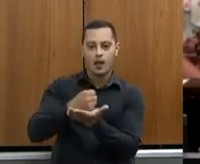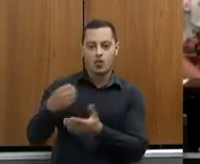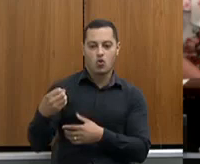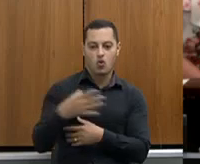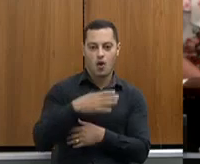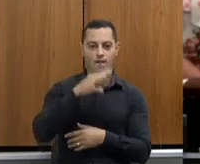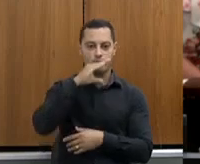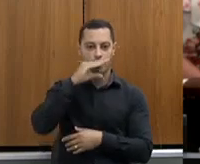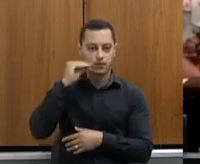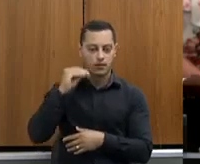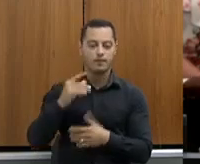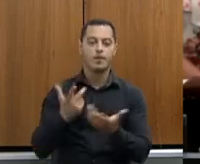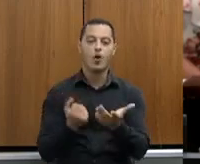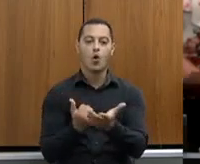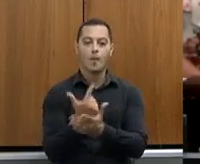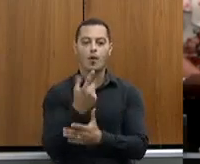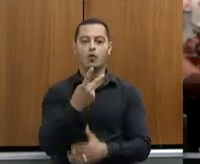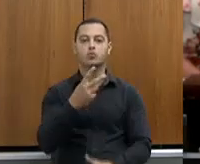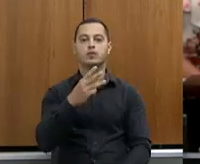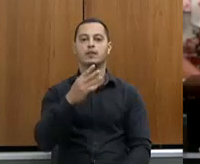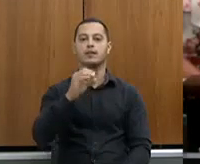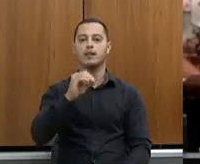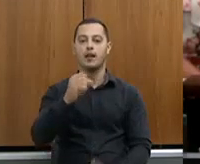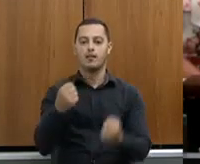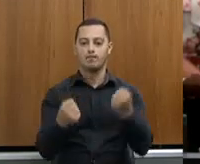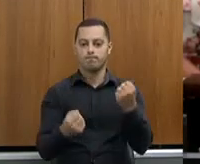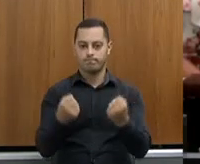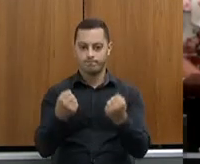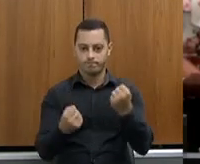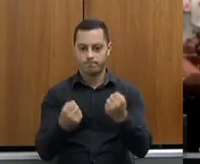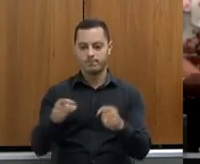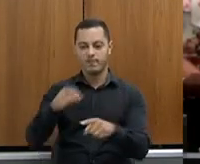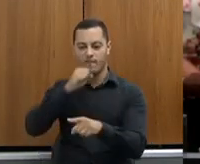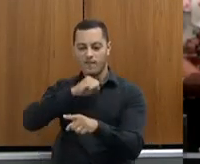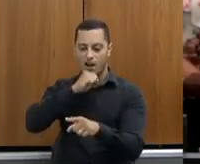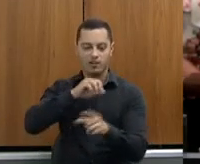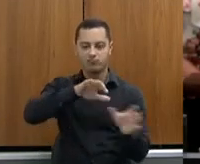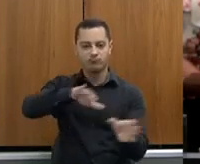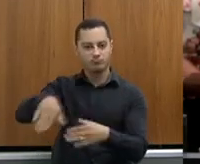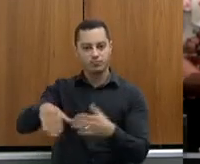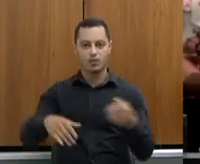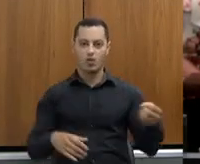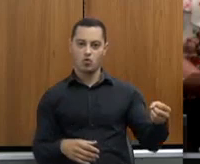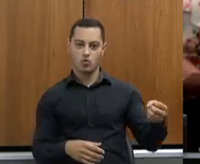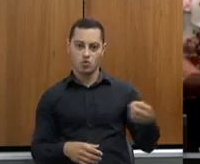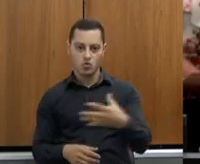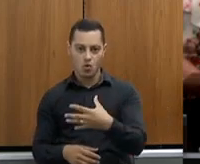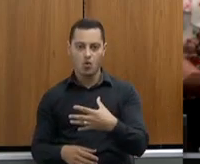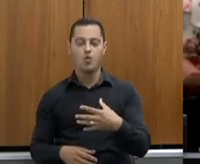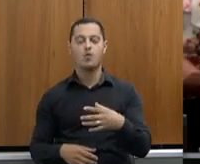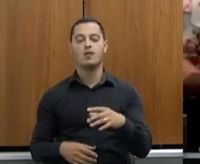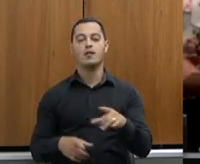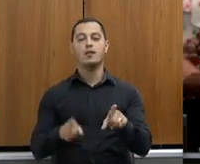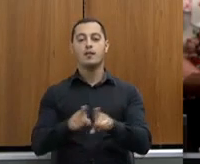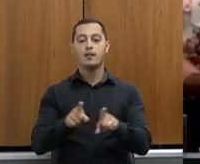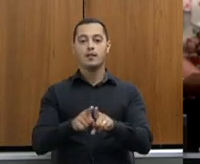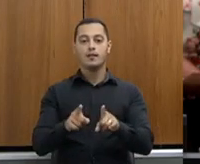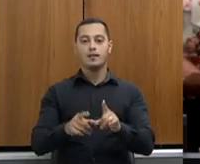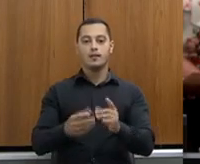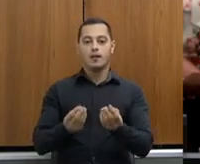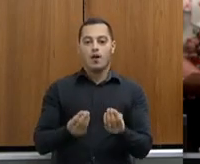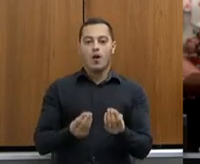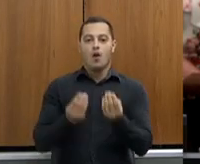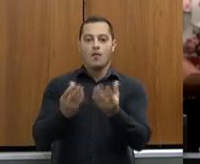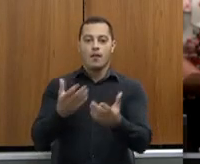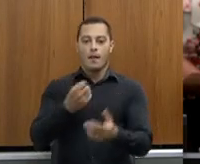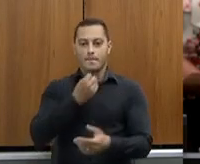330 veículos, que vamos renovar essa frota que já estava sucateada. Nós estamos aí dando uma condição de trabalho melhor para